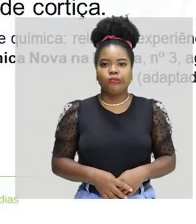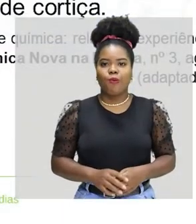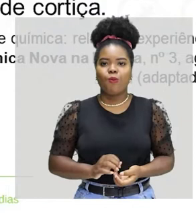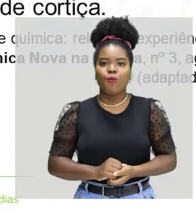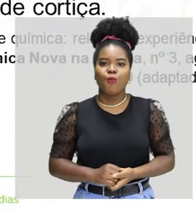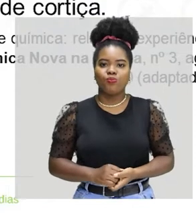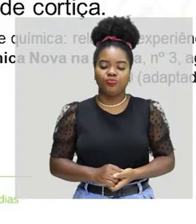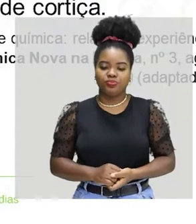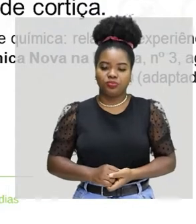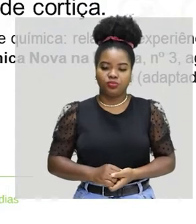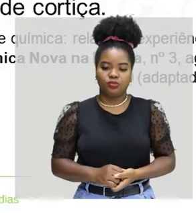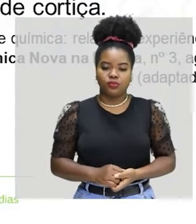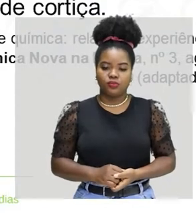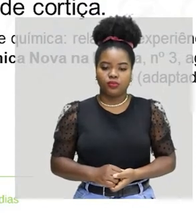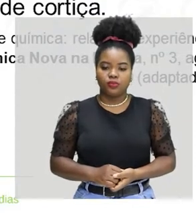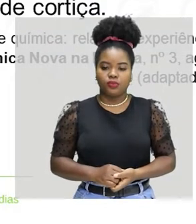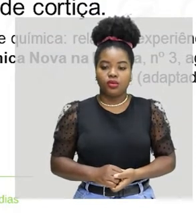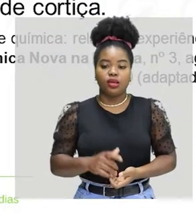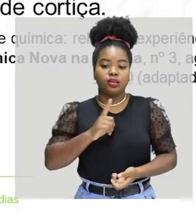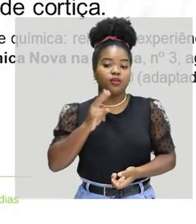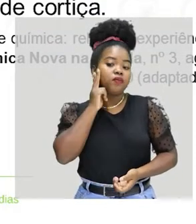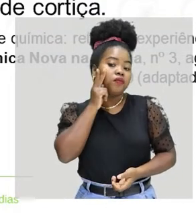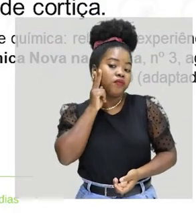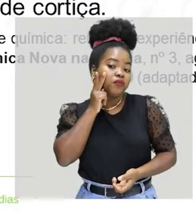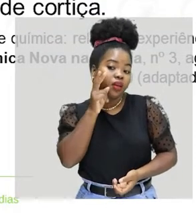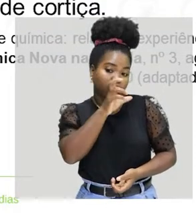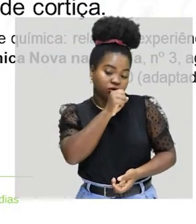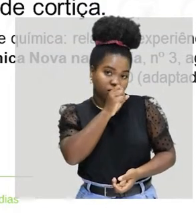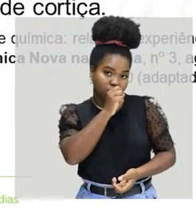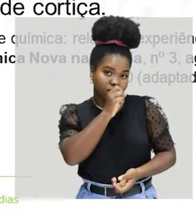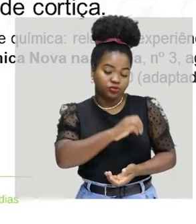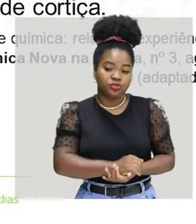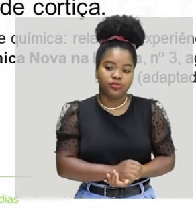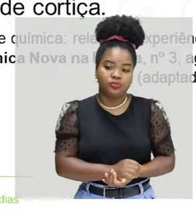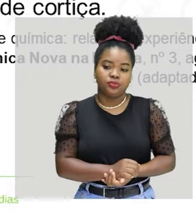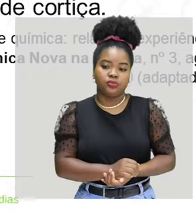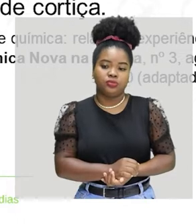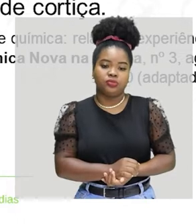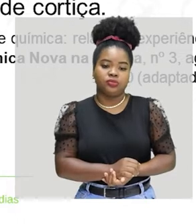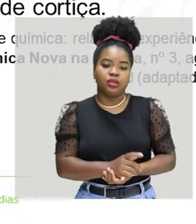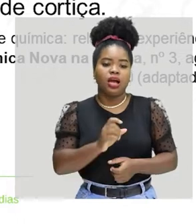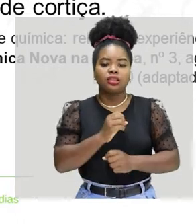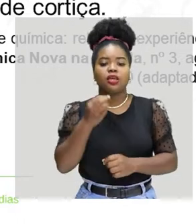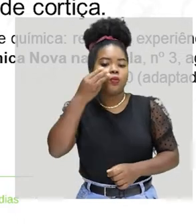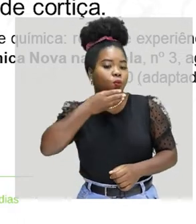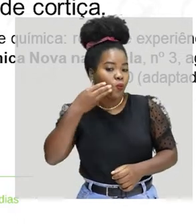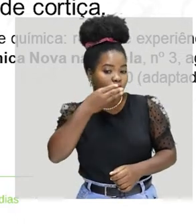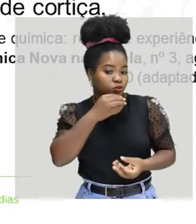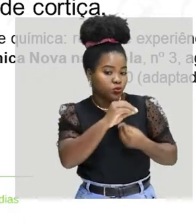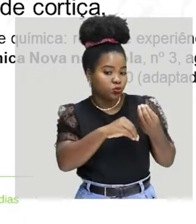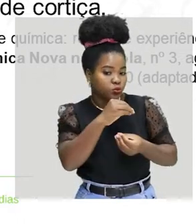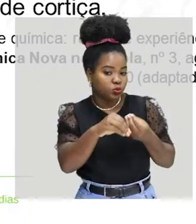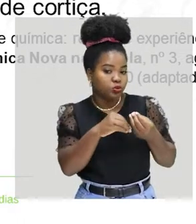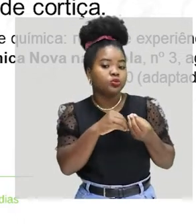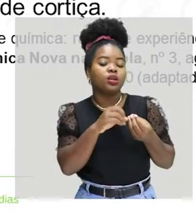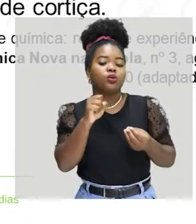o vinho de laranja, caldo de açúcar é misturado com o suco de